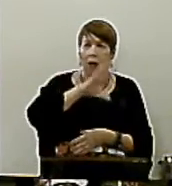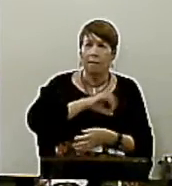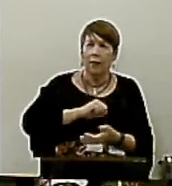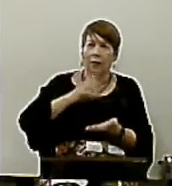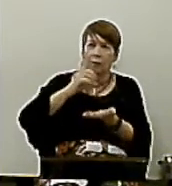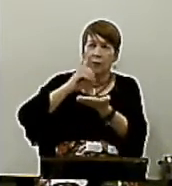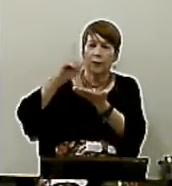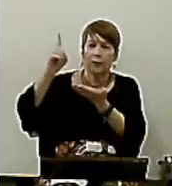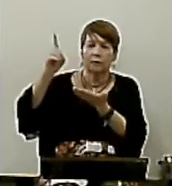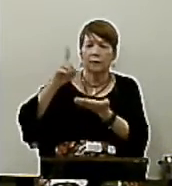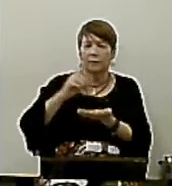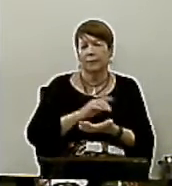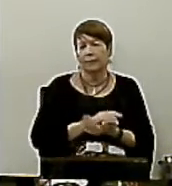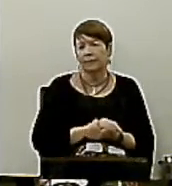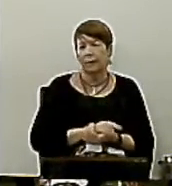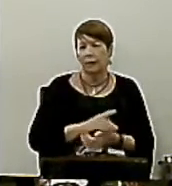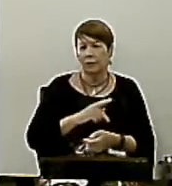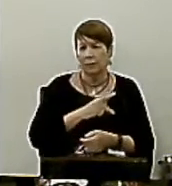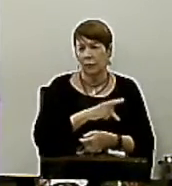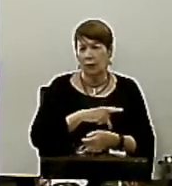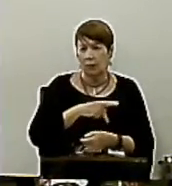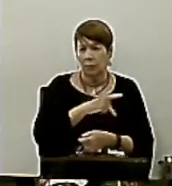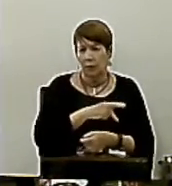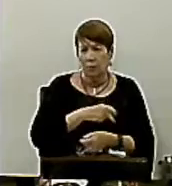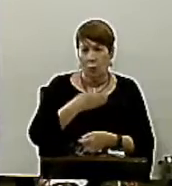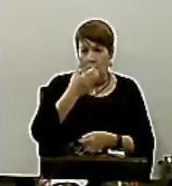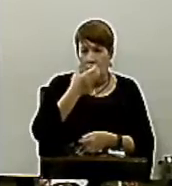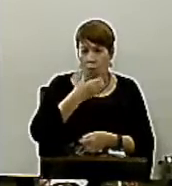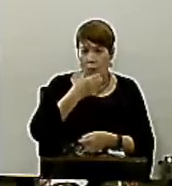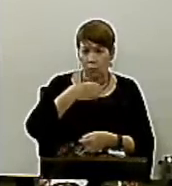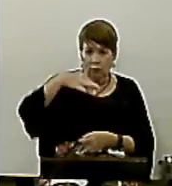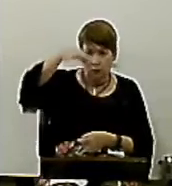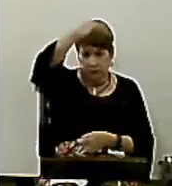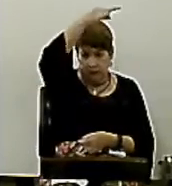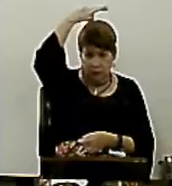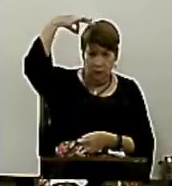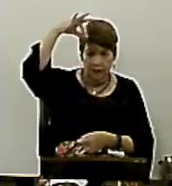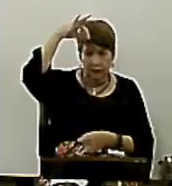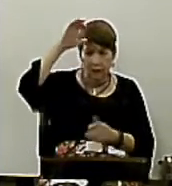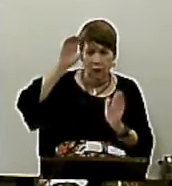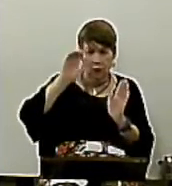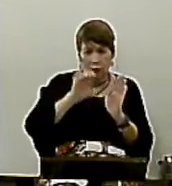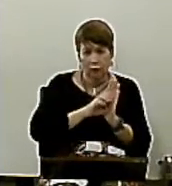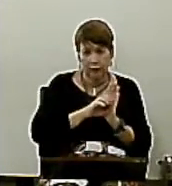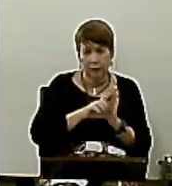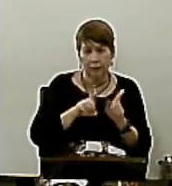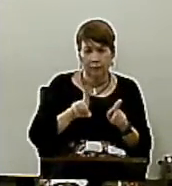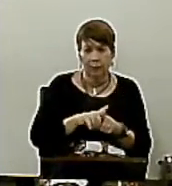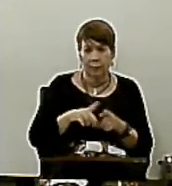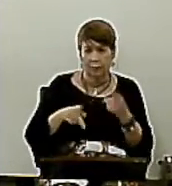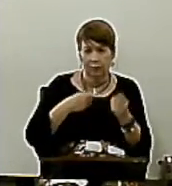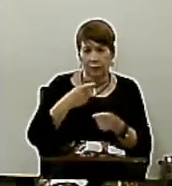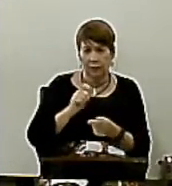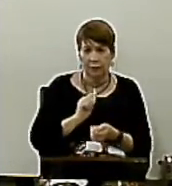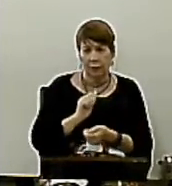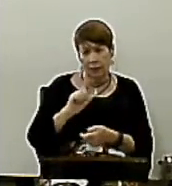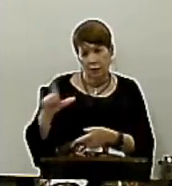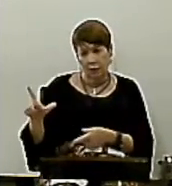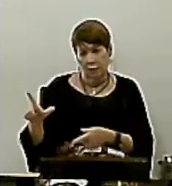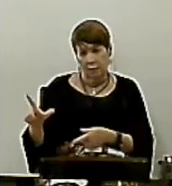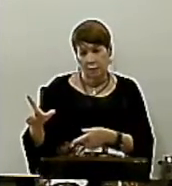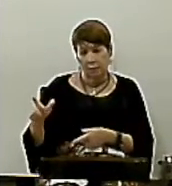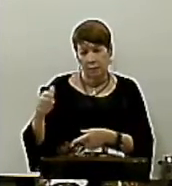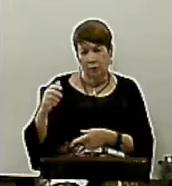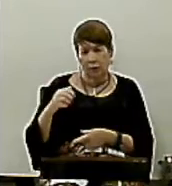Quando Paulo Fala sobre o fruto Do Espírito Santo Em Colossenses Nós vamos falar Em Gálatas Ele diz